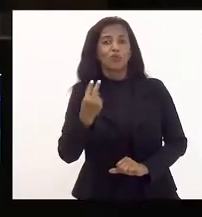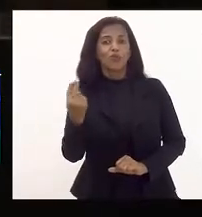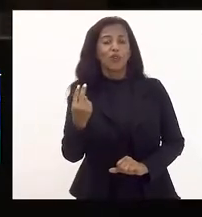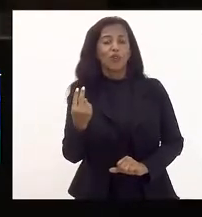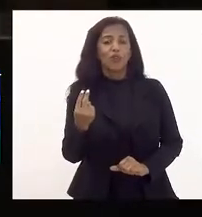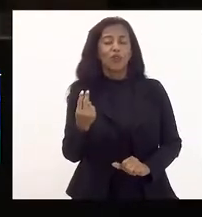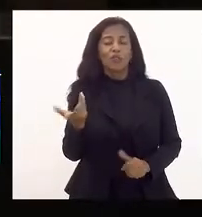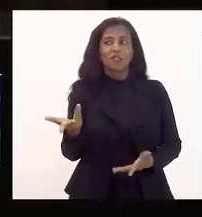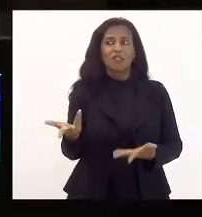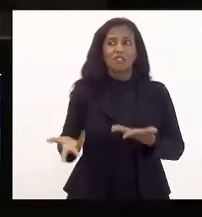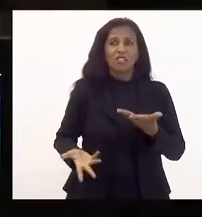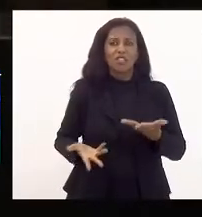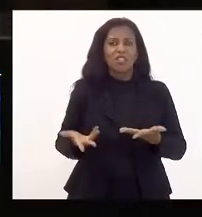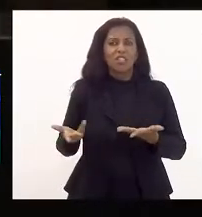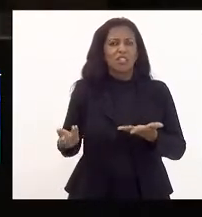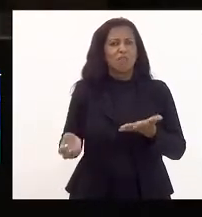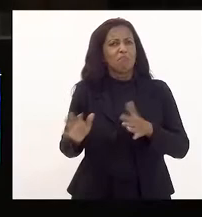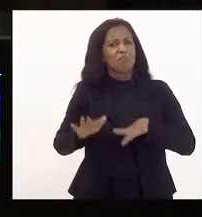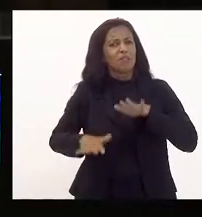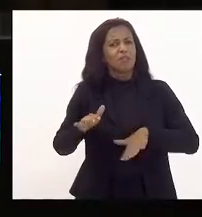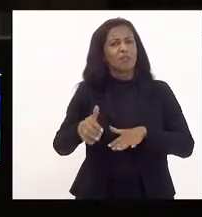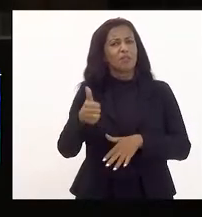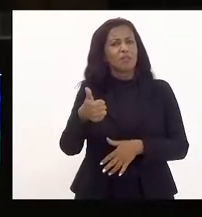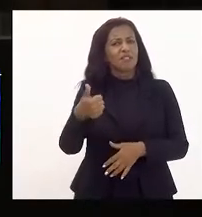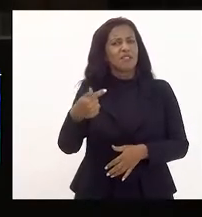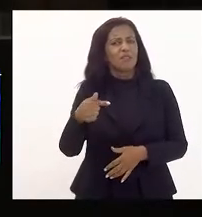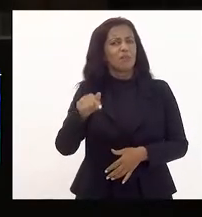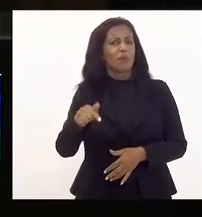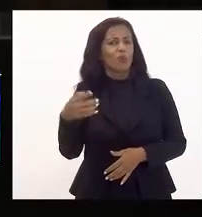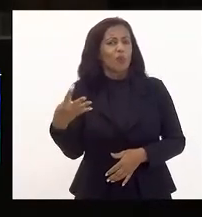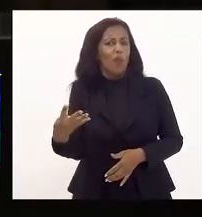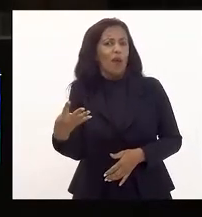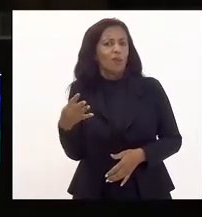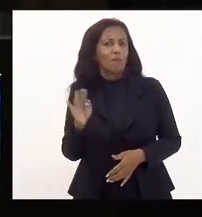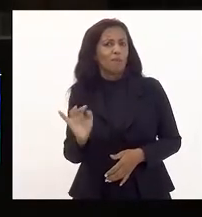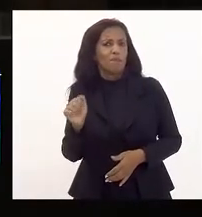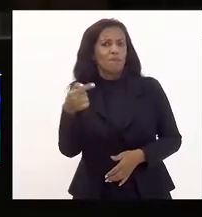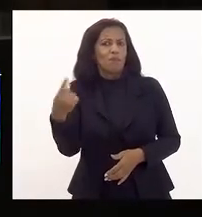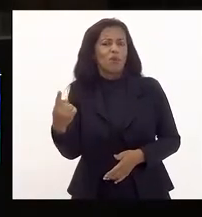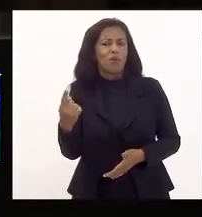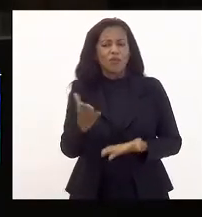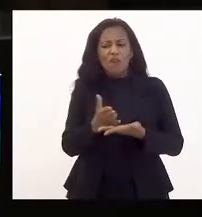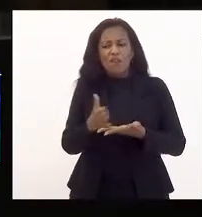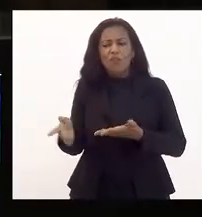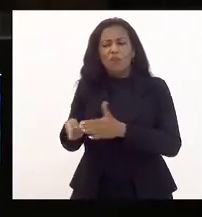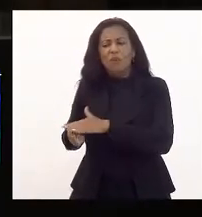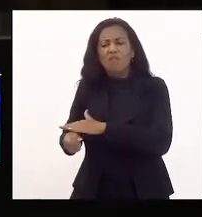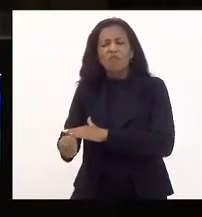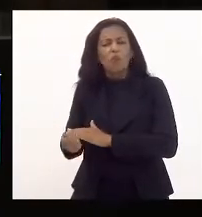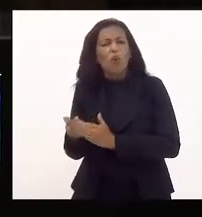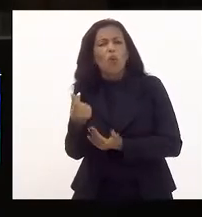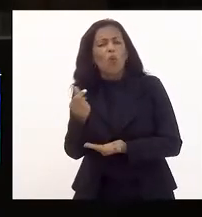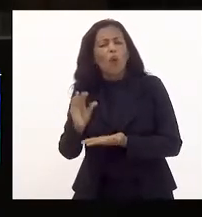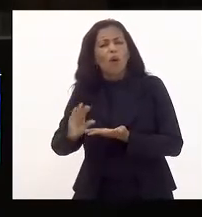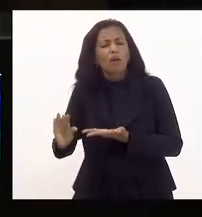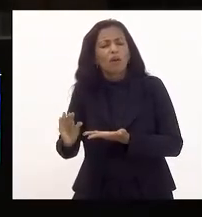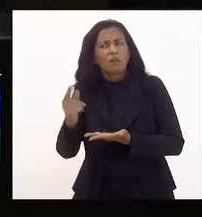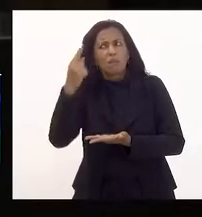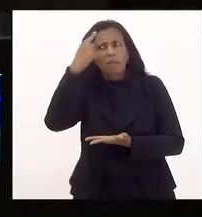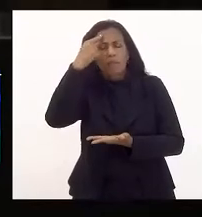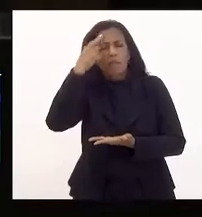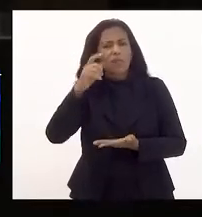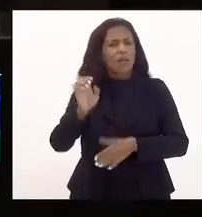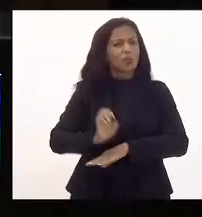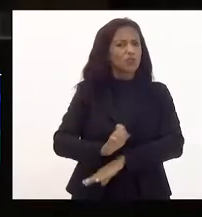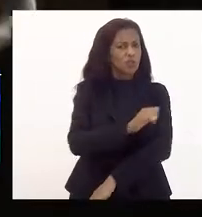estimados em R 17,4 bilhões. O que sobrou, então, para poder investimento? Se a gente pensa no Estado de